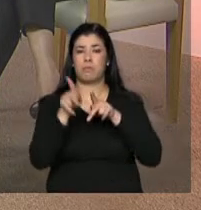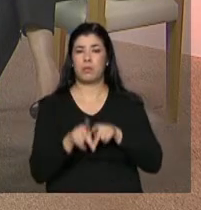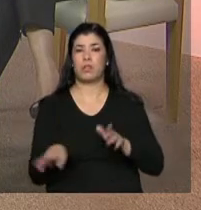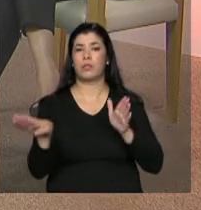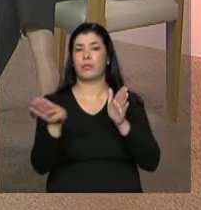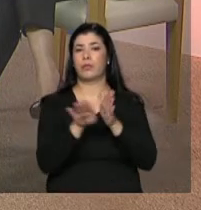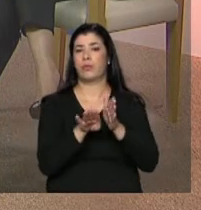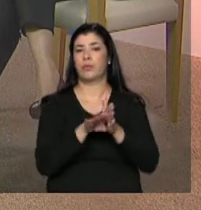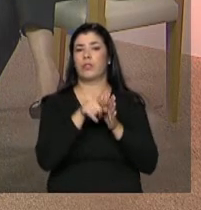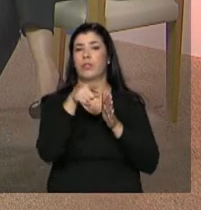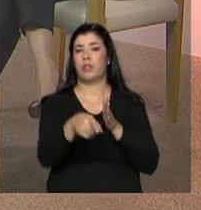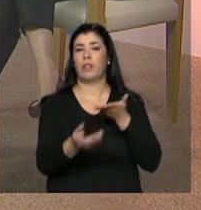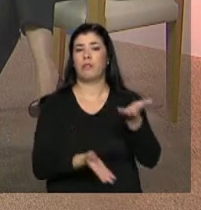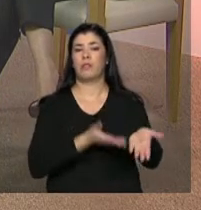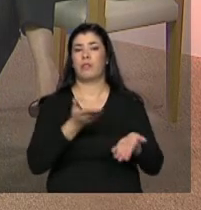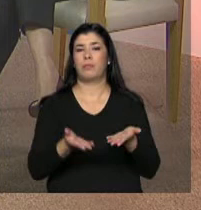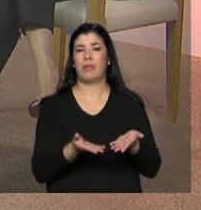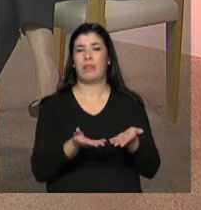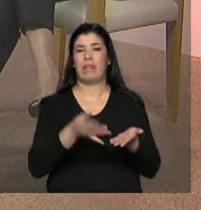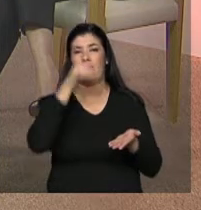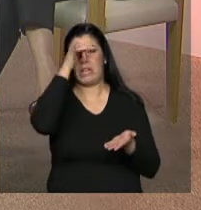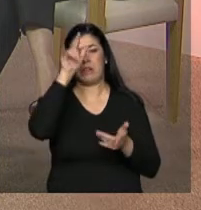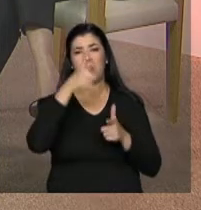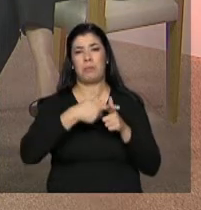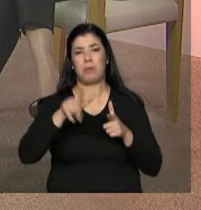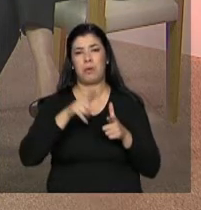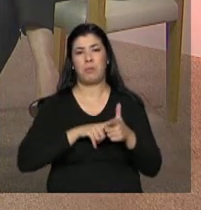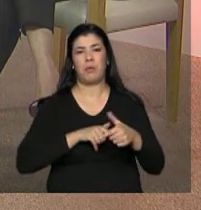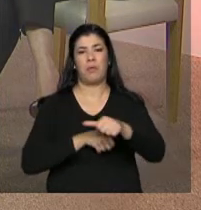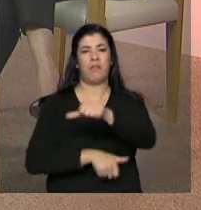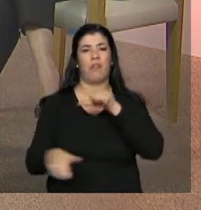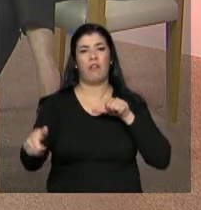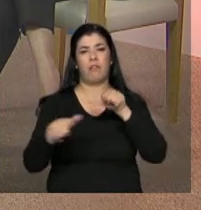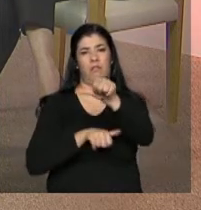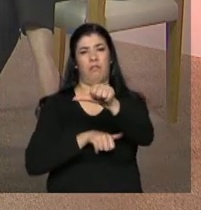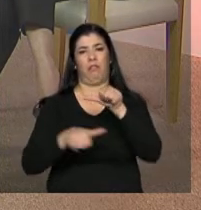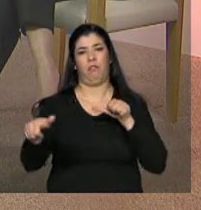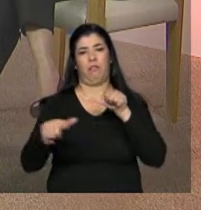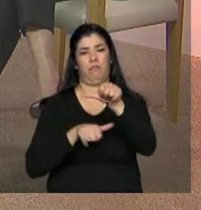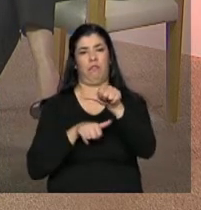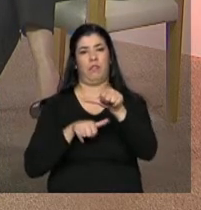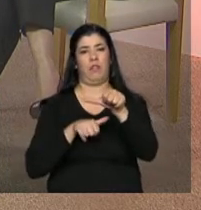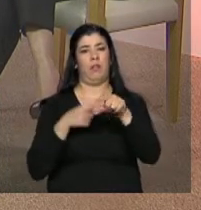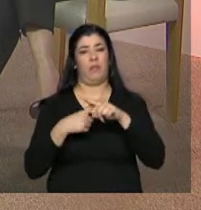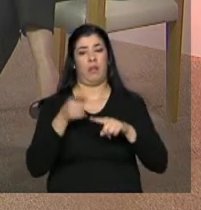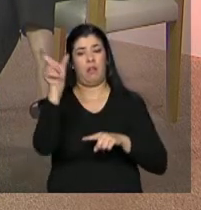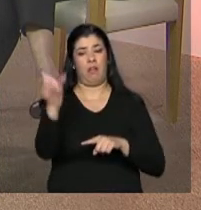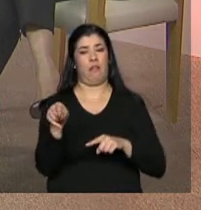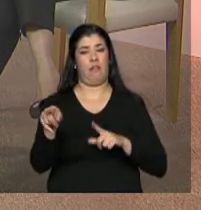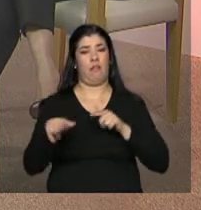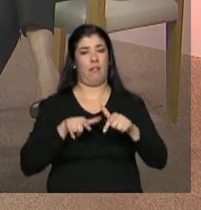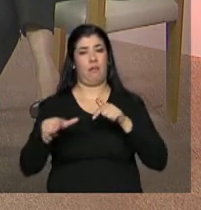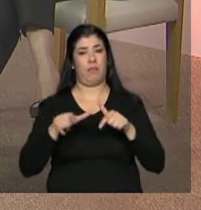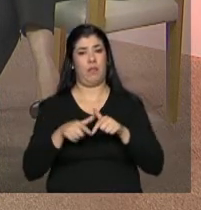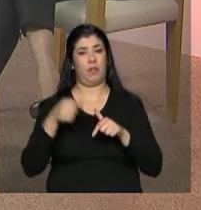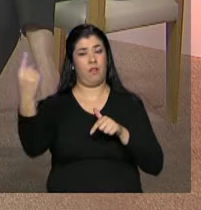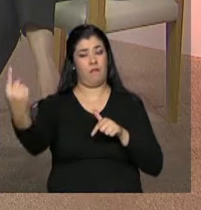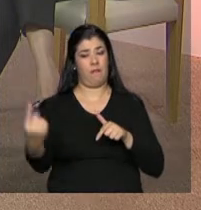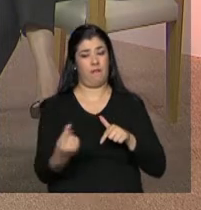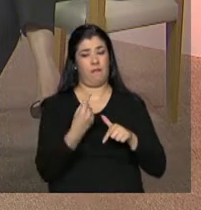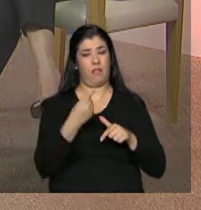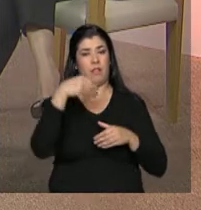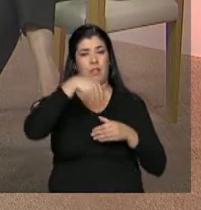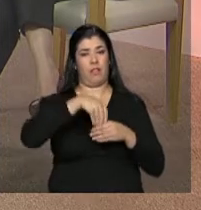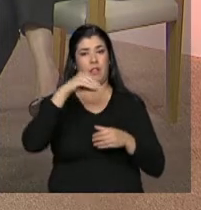atendimento e não tenha muita rotatividade desse trabalhador, porque ele fala da necessidade dele. Então, cada vez que ele for